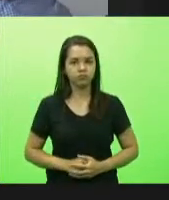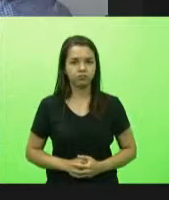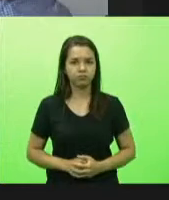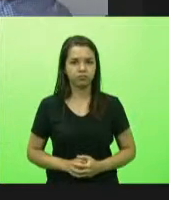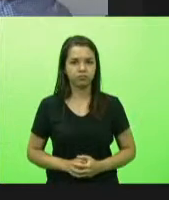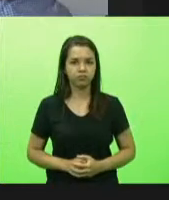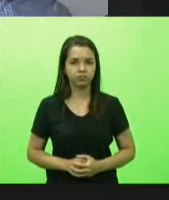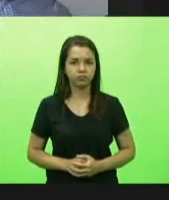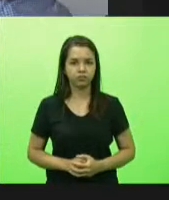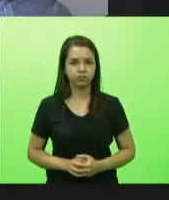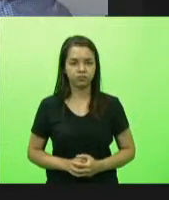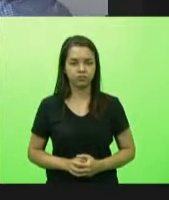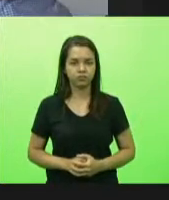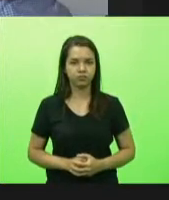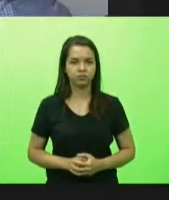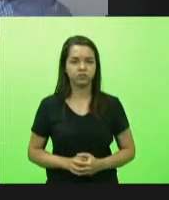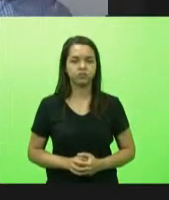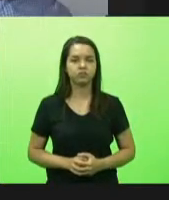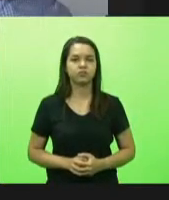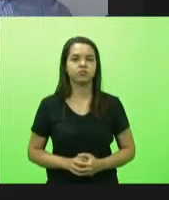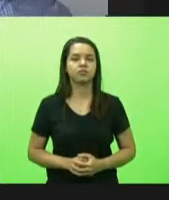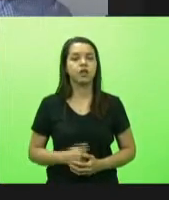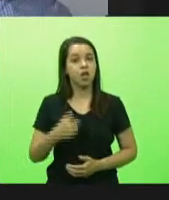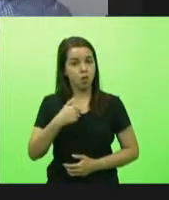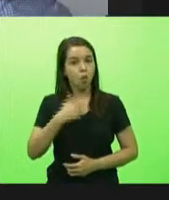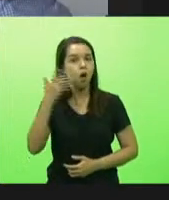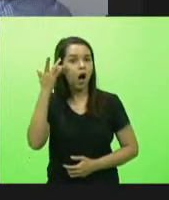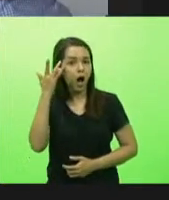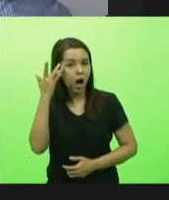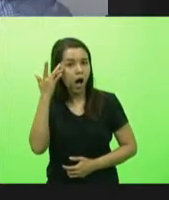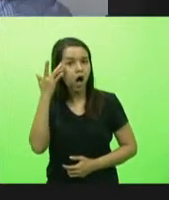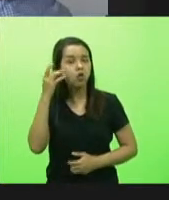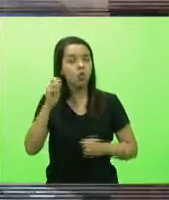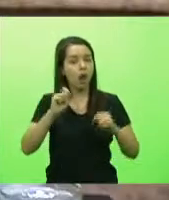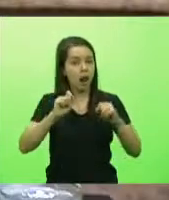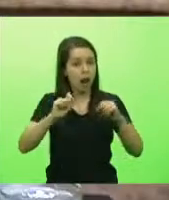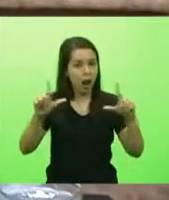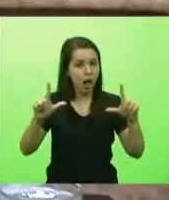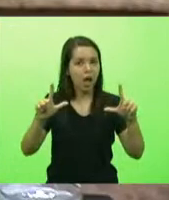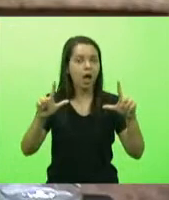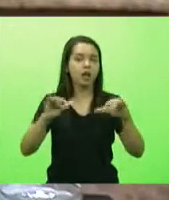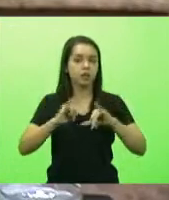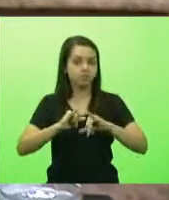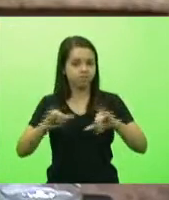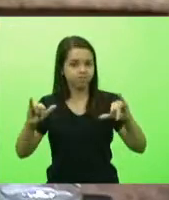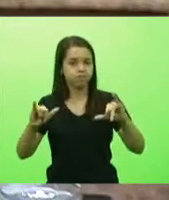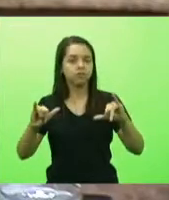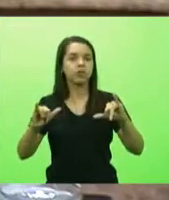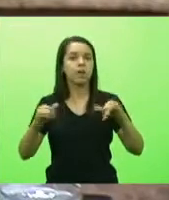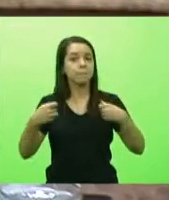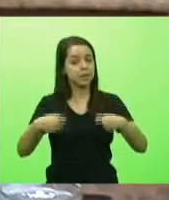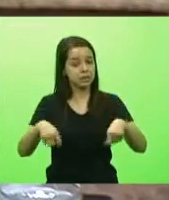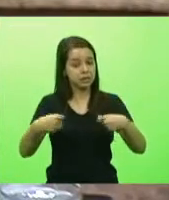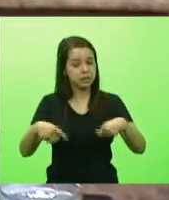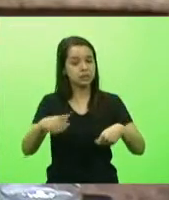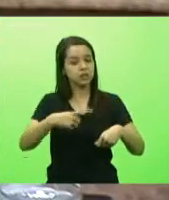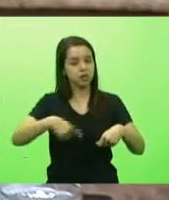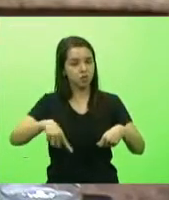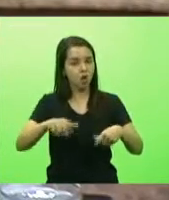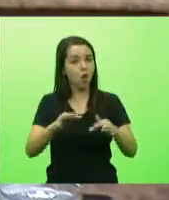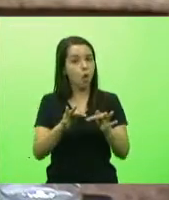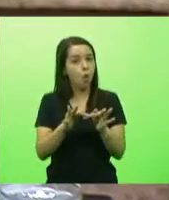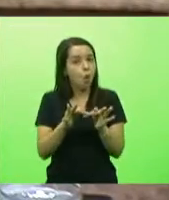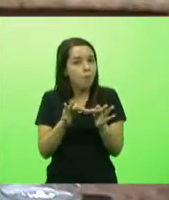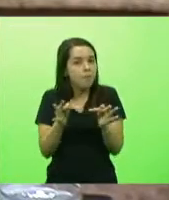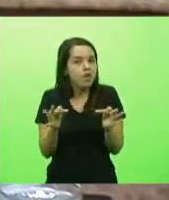mais 30 mais 30 eu acho que esses alertas nós temos que ter a humildade de recebê